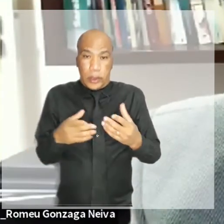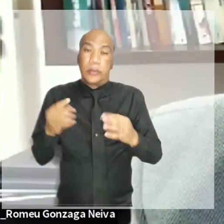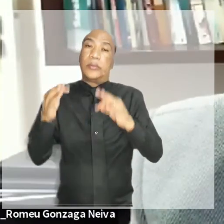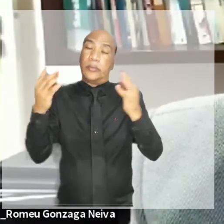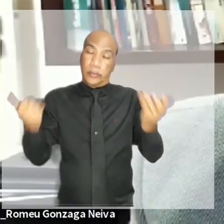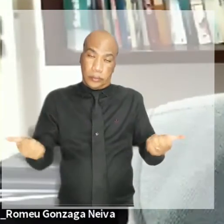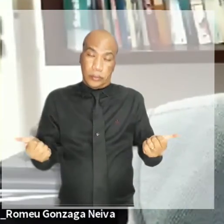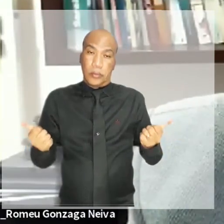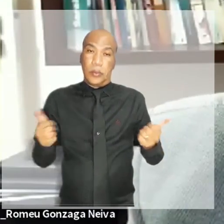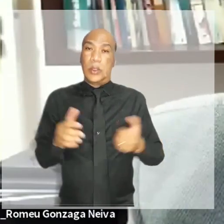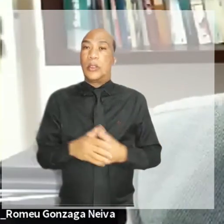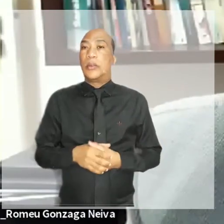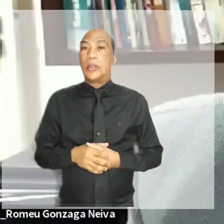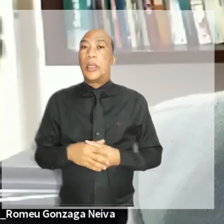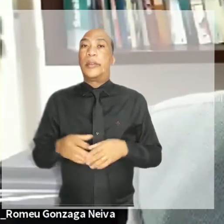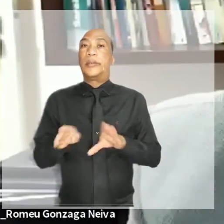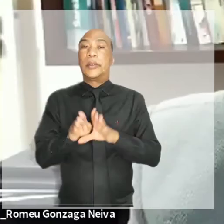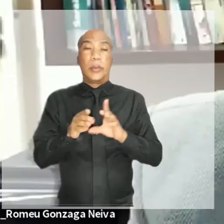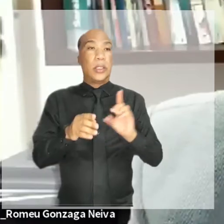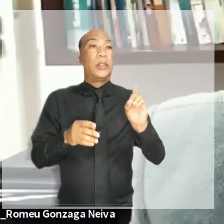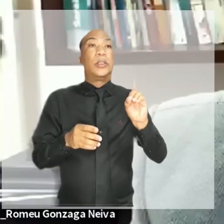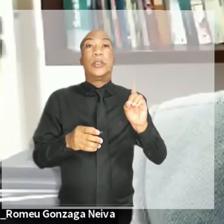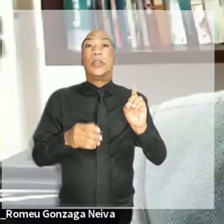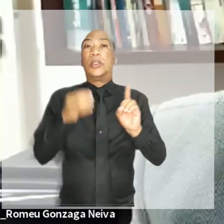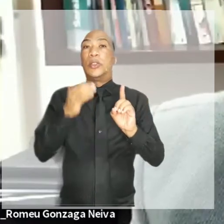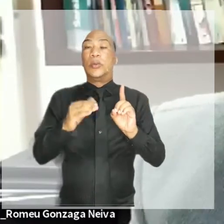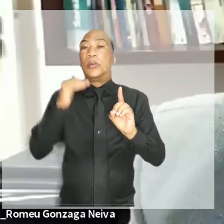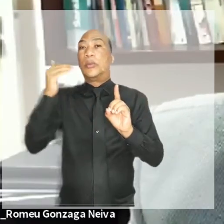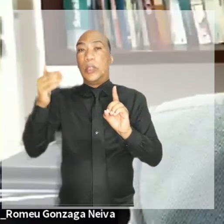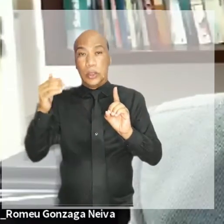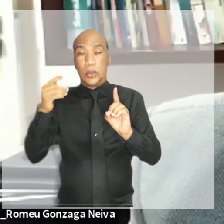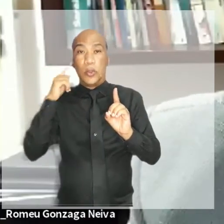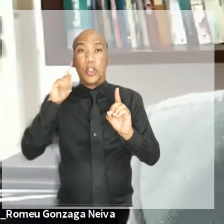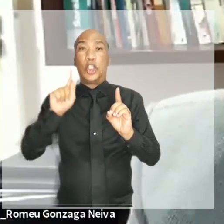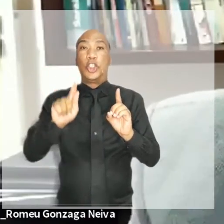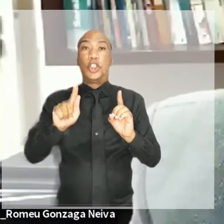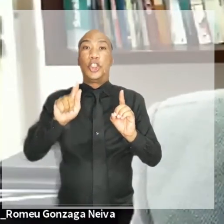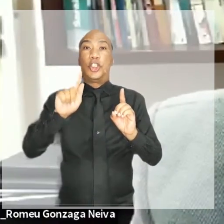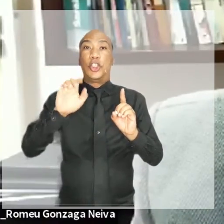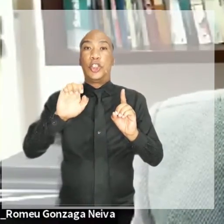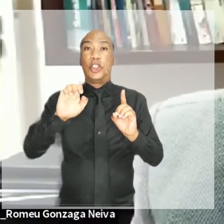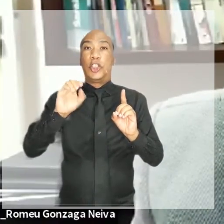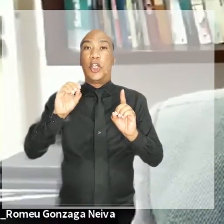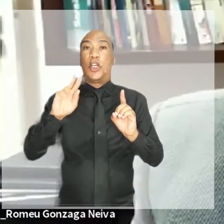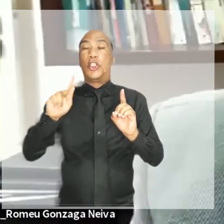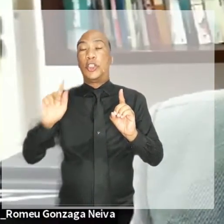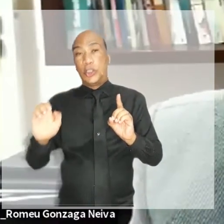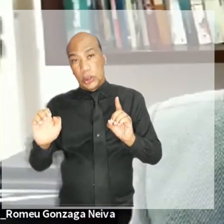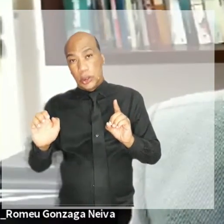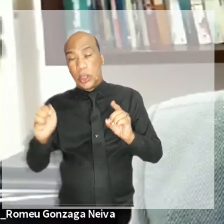do invador do invador Jorge Lopes Leite, temos que dar tratos à bola para que